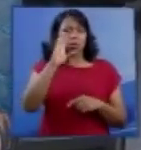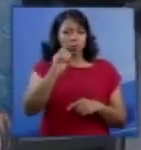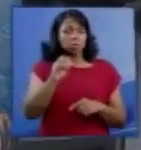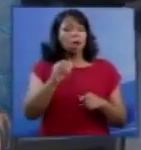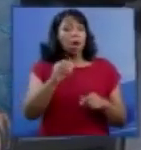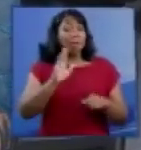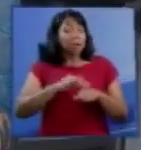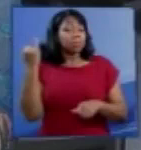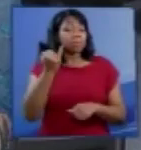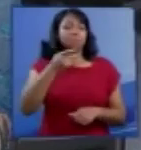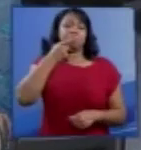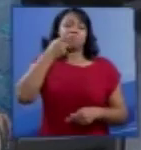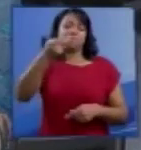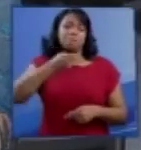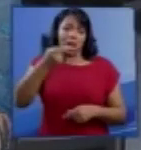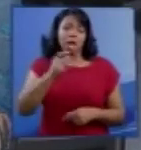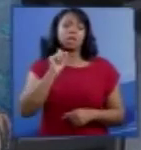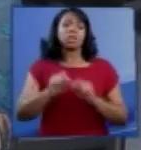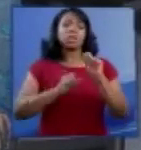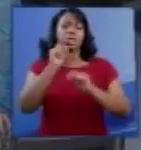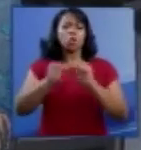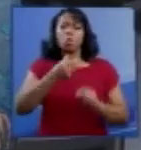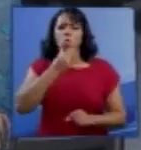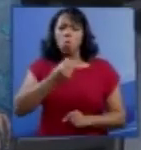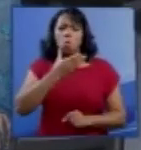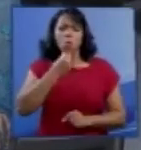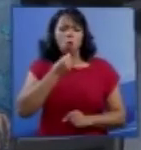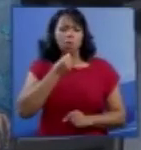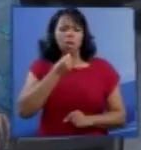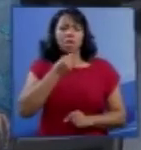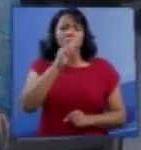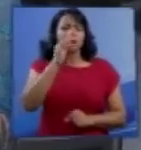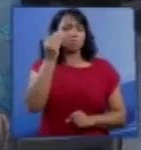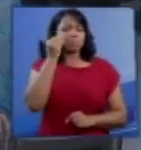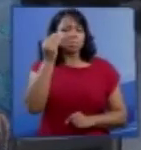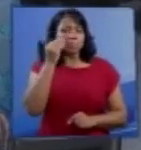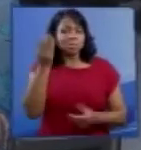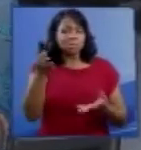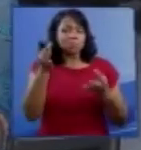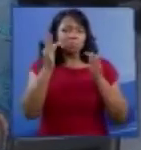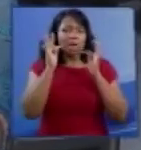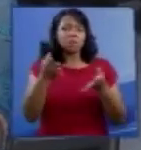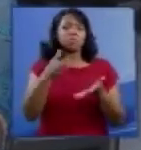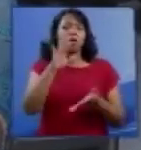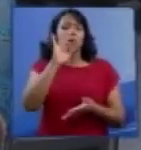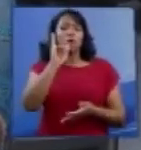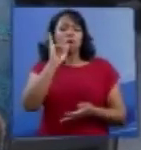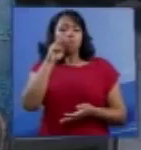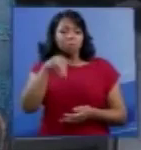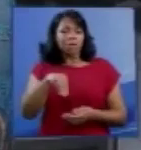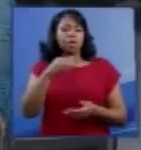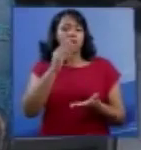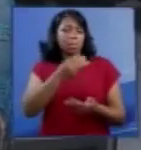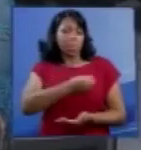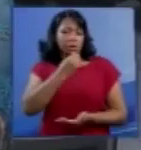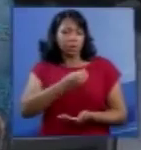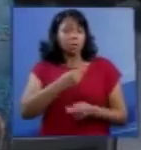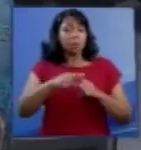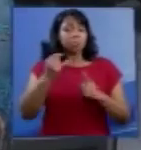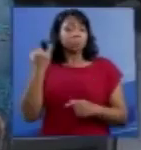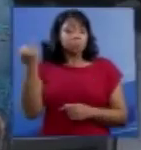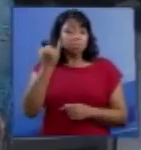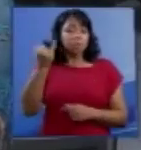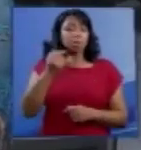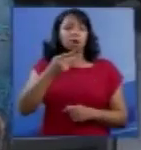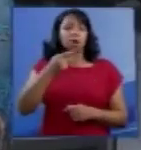o que ele disse é que o homem não tece o fio da vida. Eu acho que isto é muito importante para